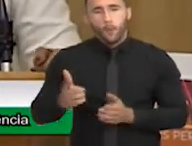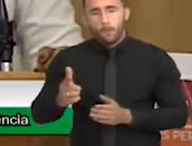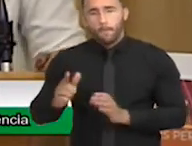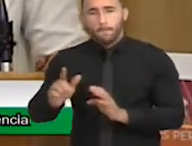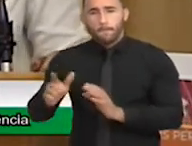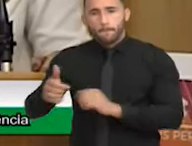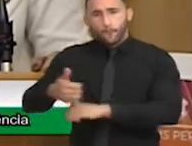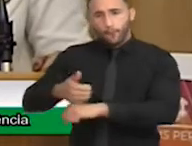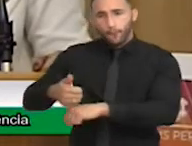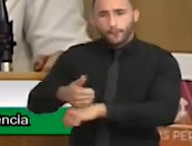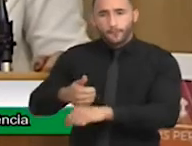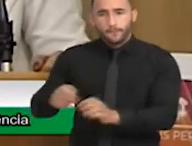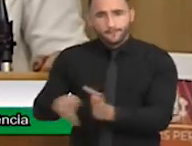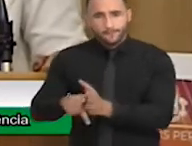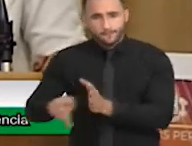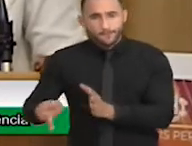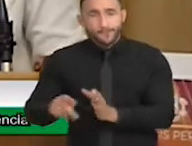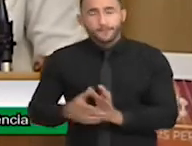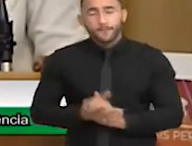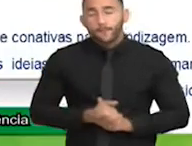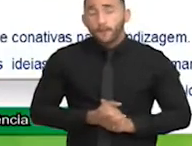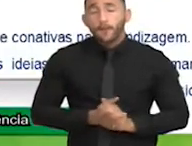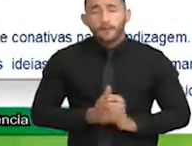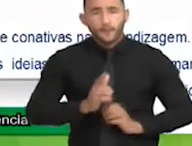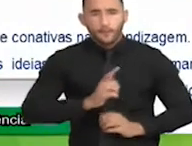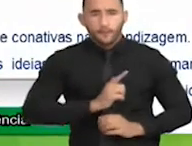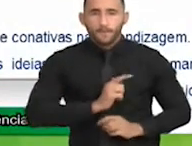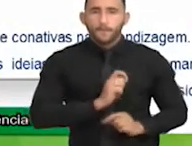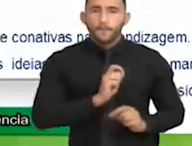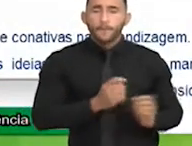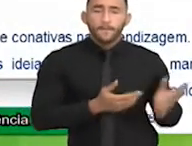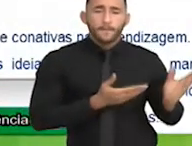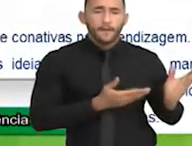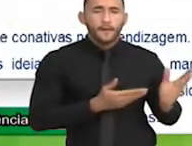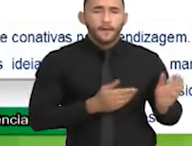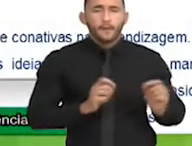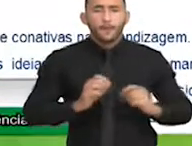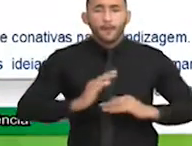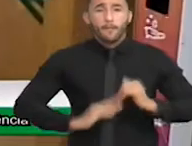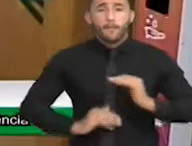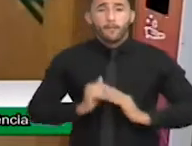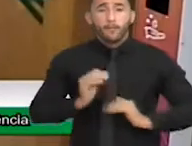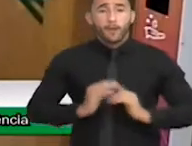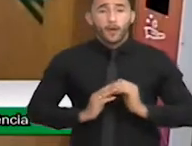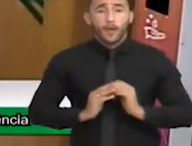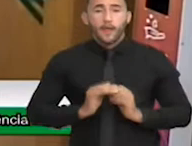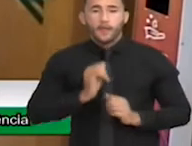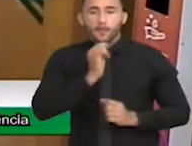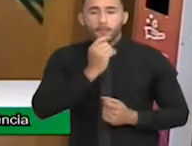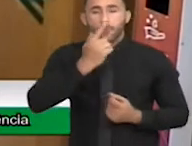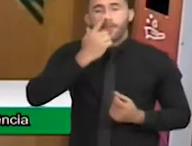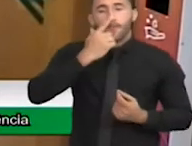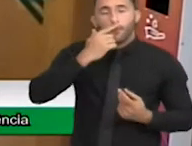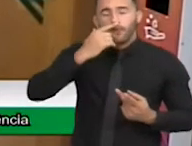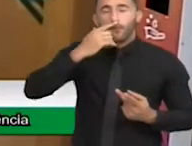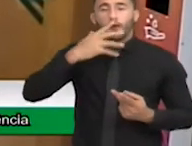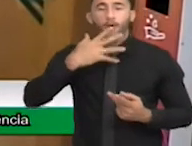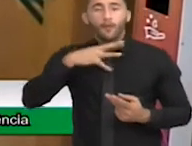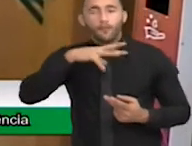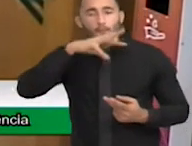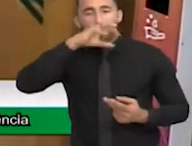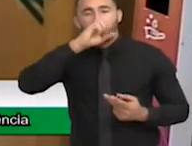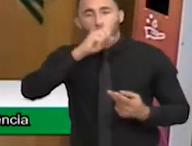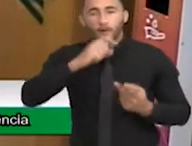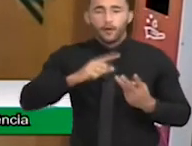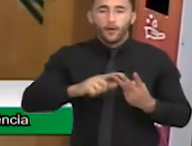o quê? As funções cognitivas, são as habilidades que o A.E. trabalha, que é o olfato, o cheiro, o paladar, a